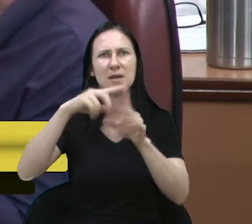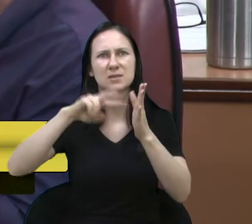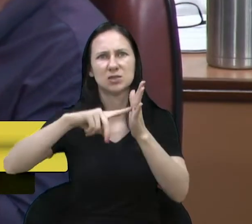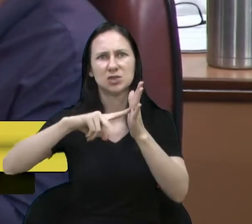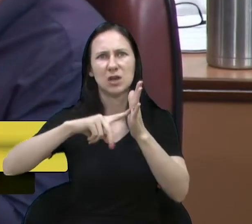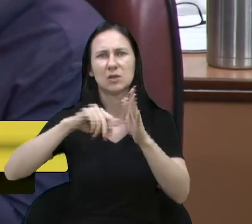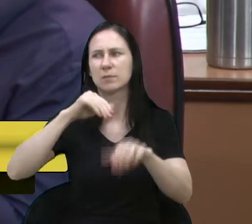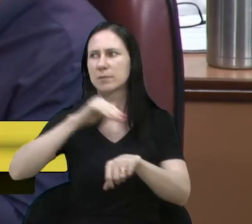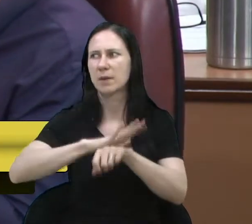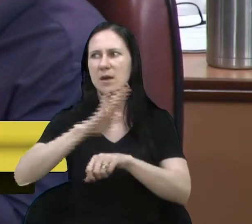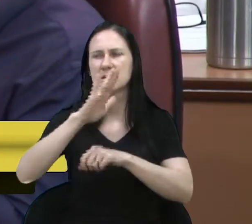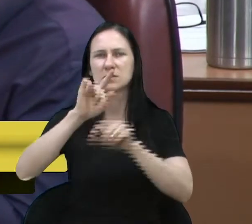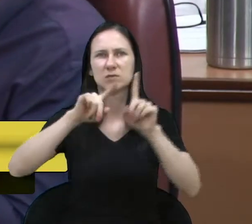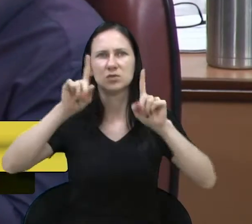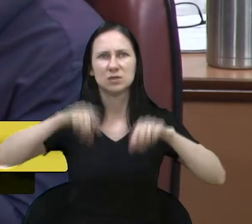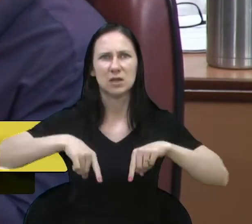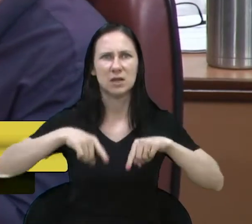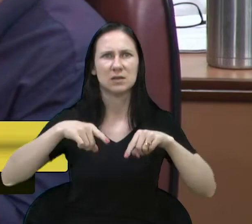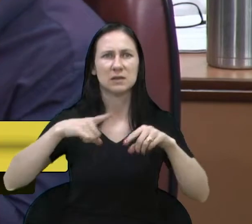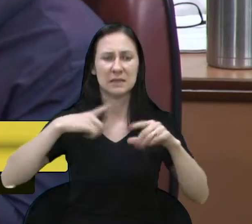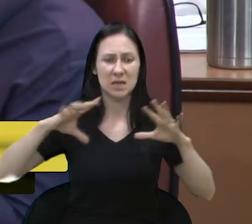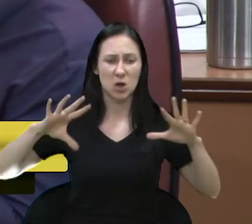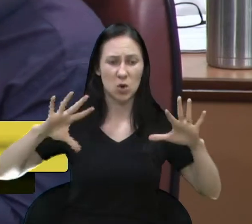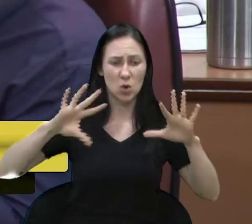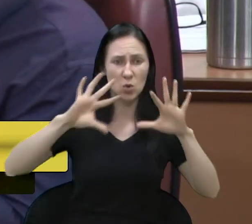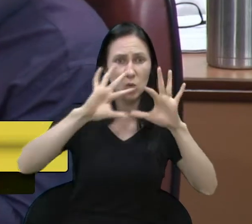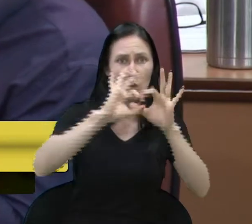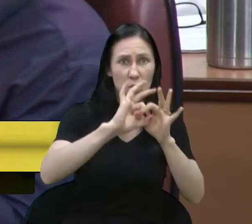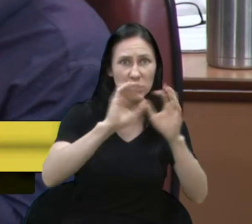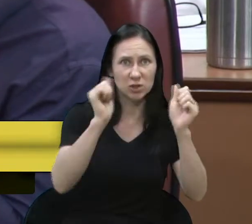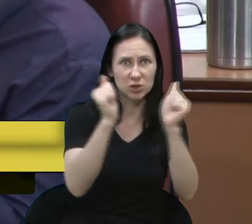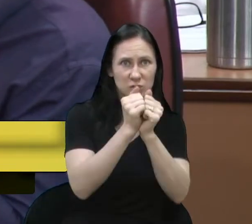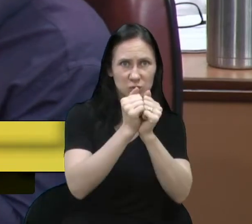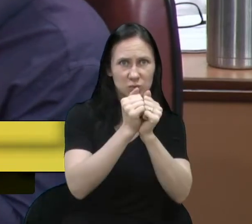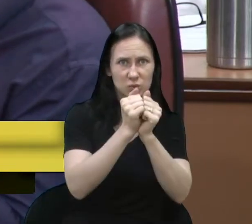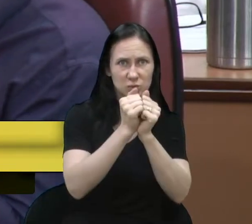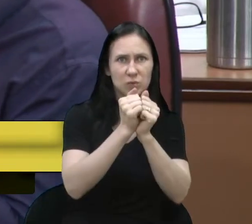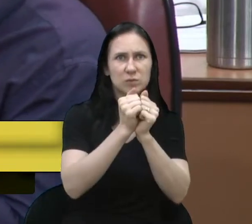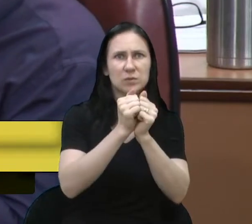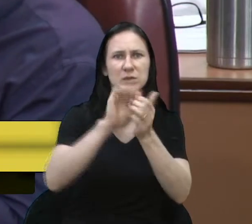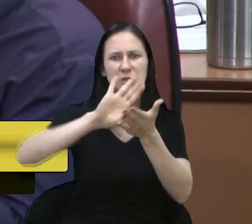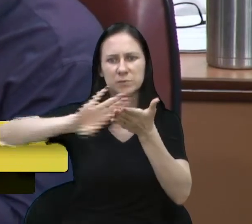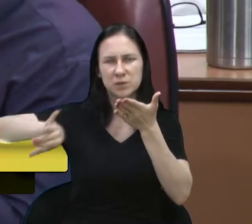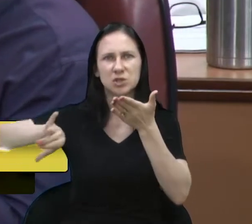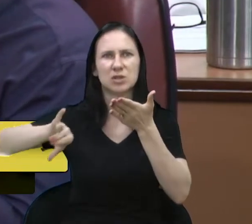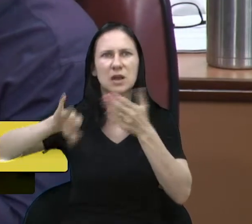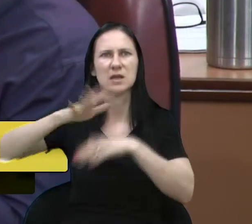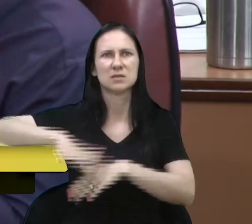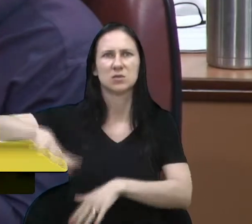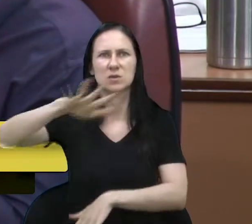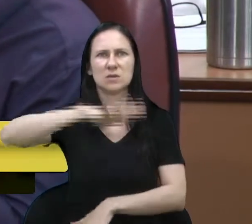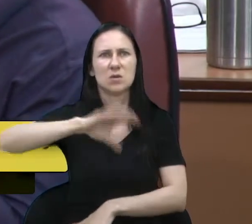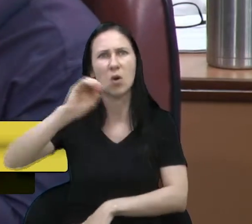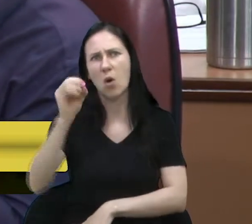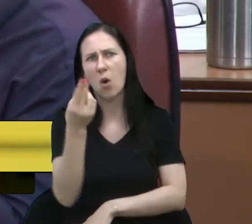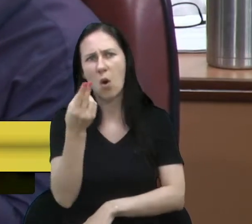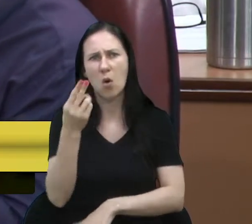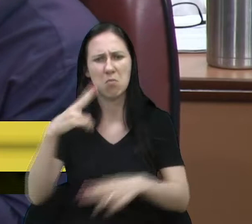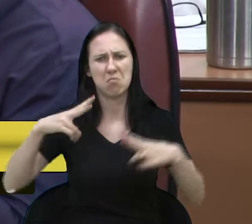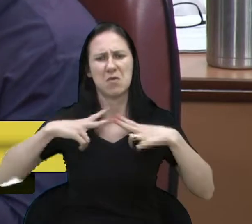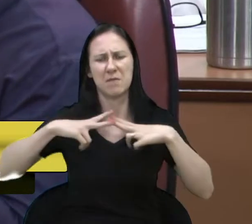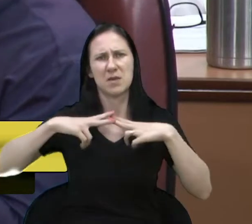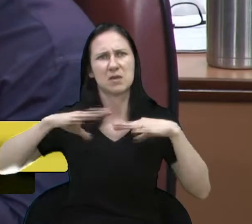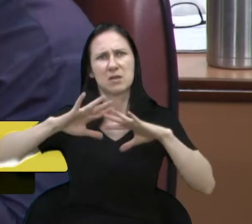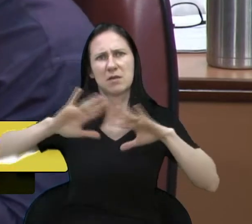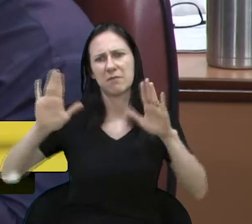mais os trabalhadores, ou se unem para nós tirar a codeca de onde está, ou se não, que privatize de uma vez, que feche ou que